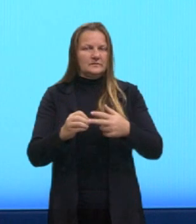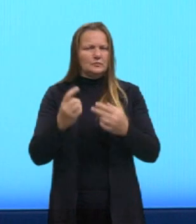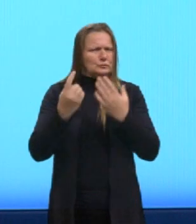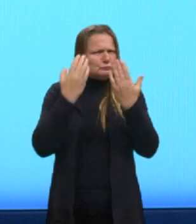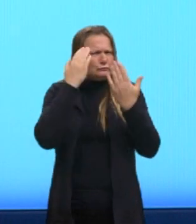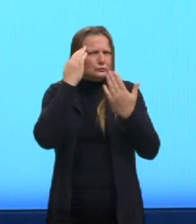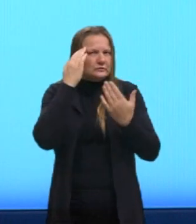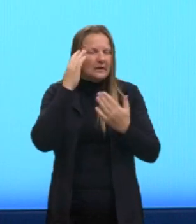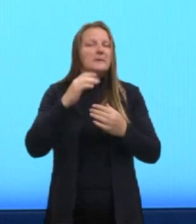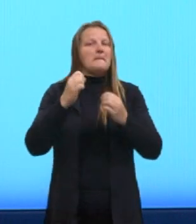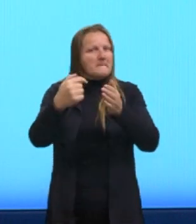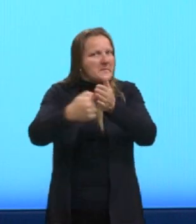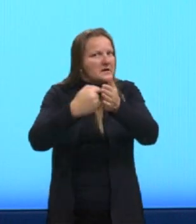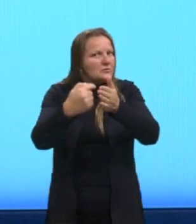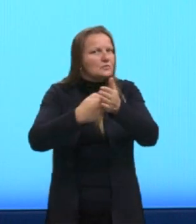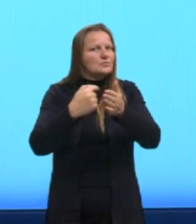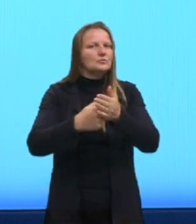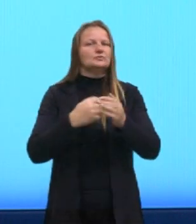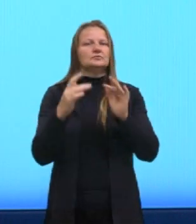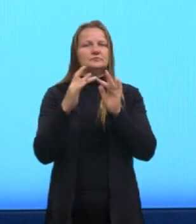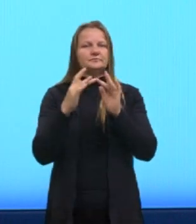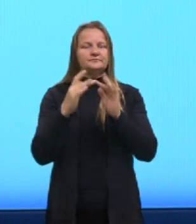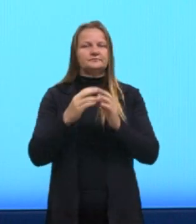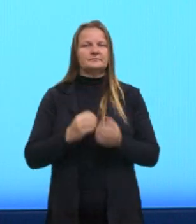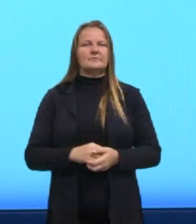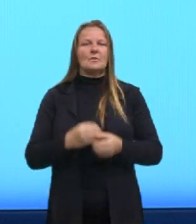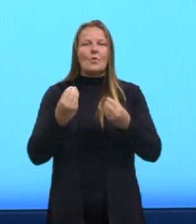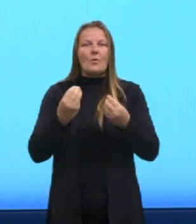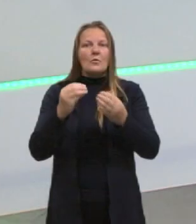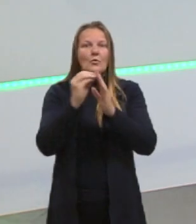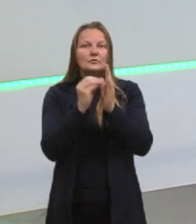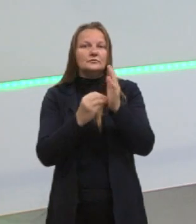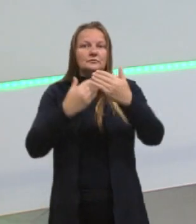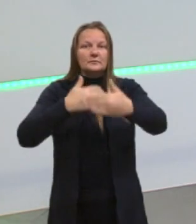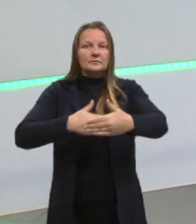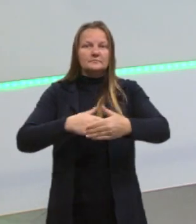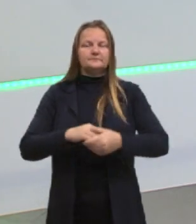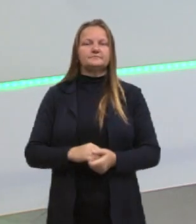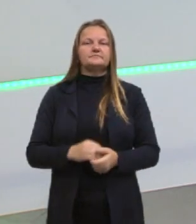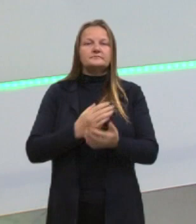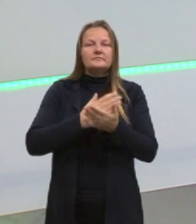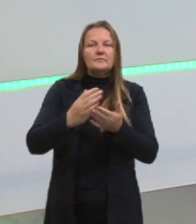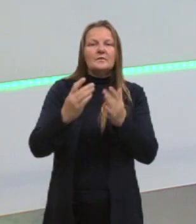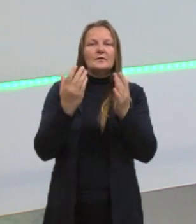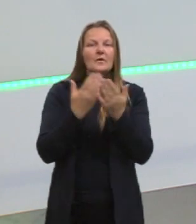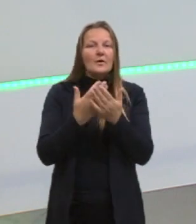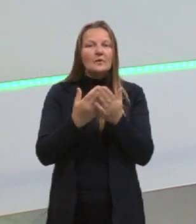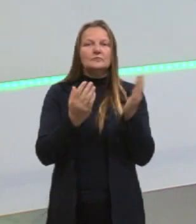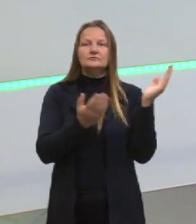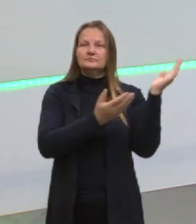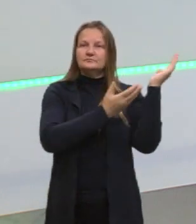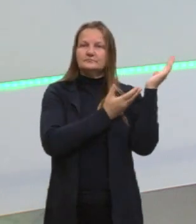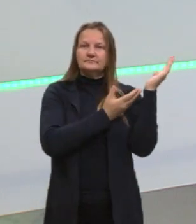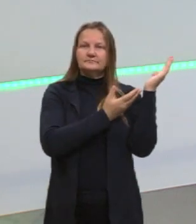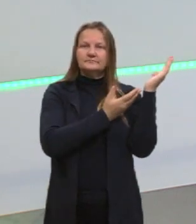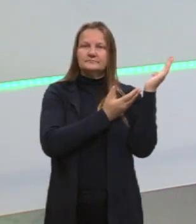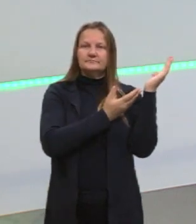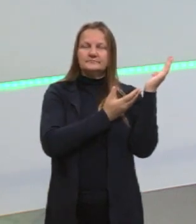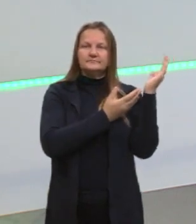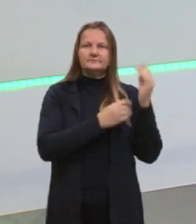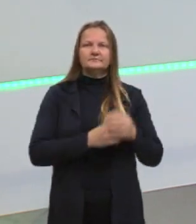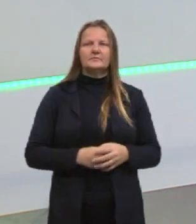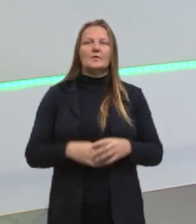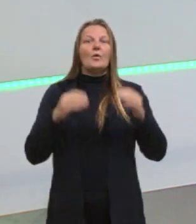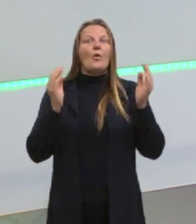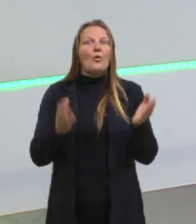conteúdos, a forma que ele é exigido nas provas, tá? Então todo início de aula, tu já sabe, estão ali os meus contatos. O que nós